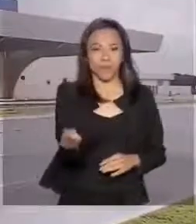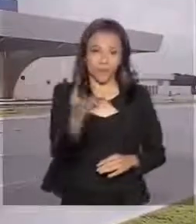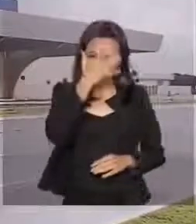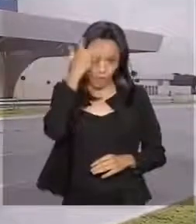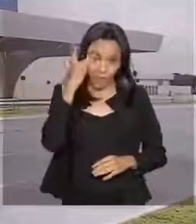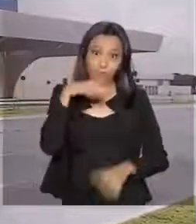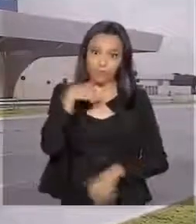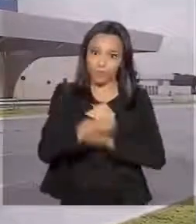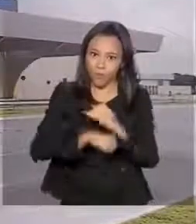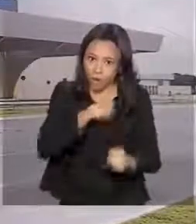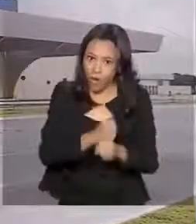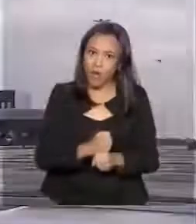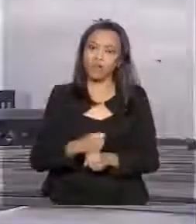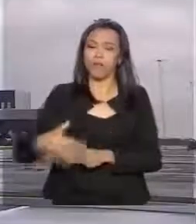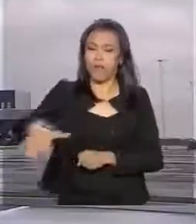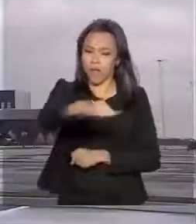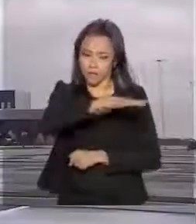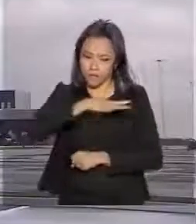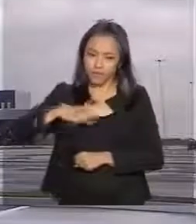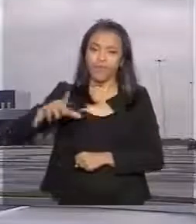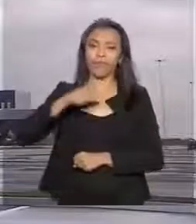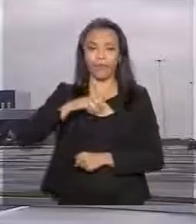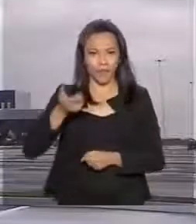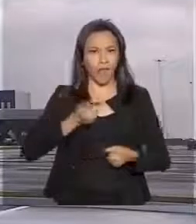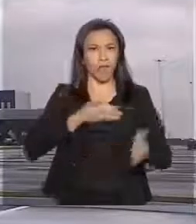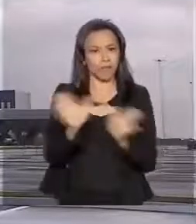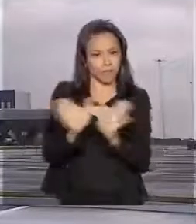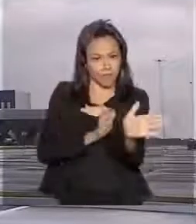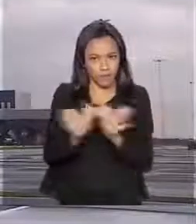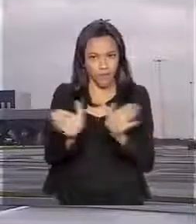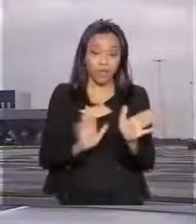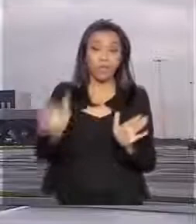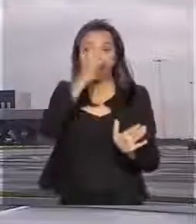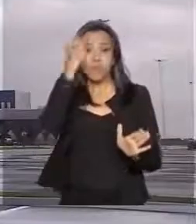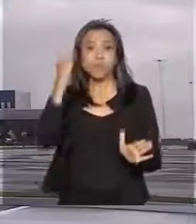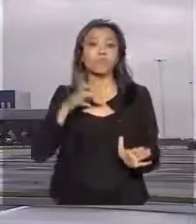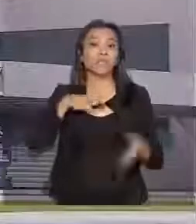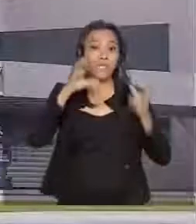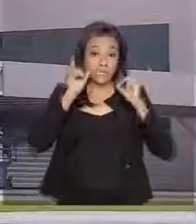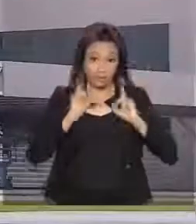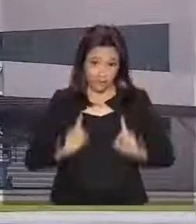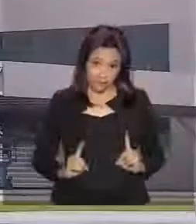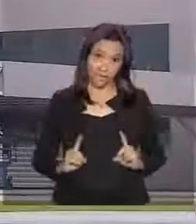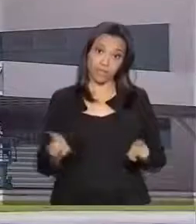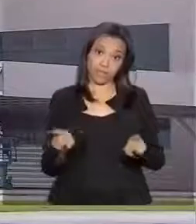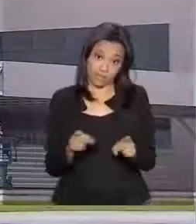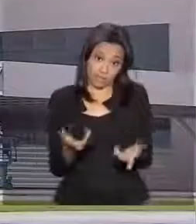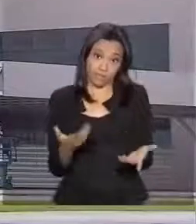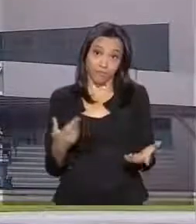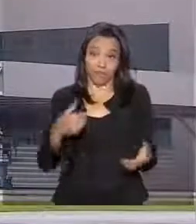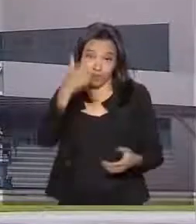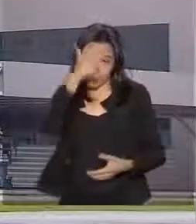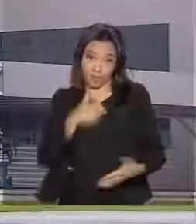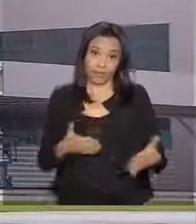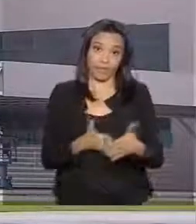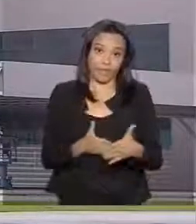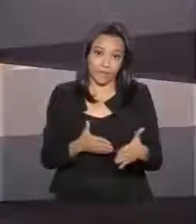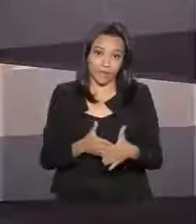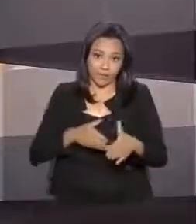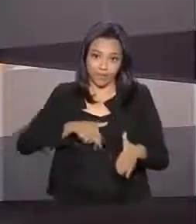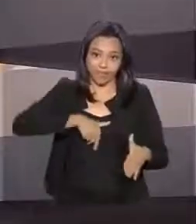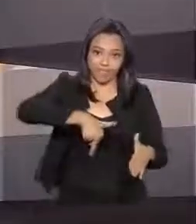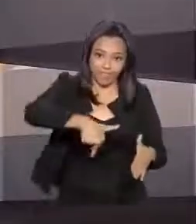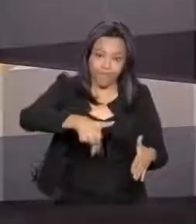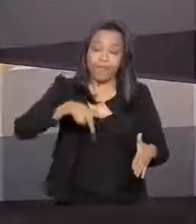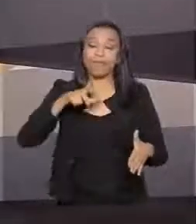por ano. A obra possui soluções de acessibilidade para pessoas com deficiência e mobilidade reduzida e ainda